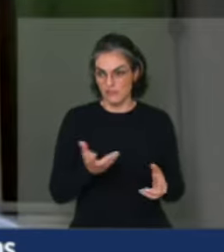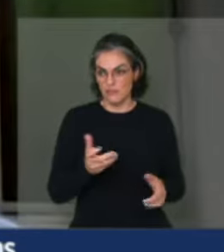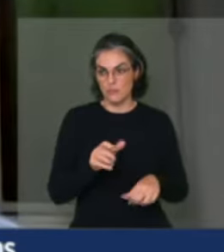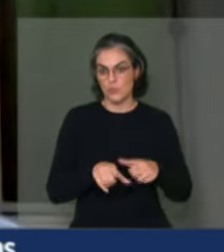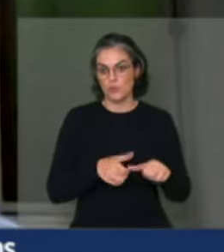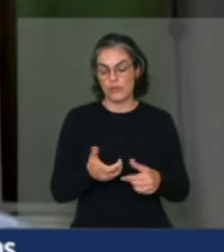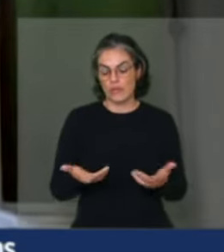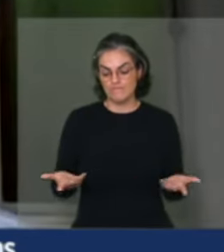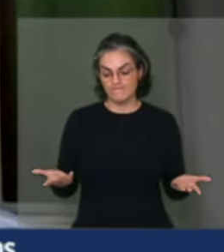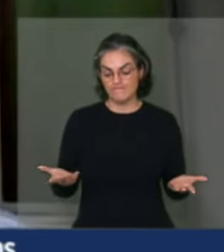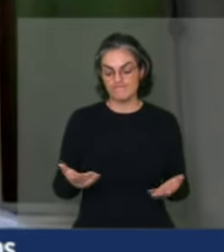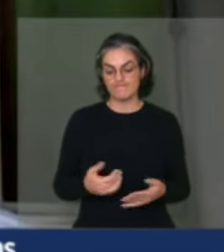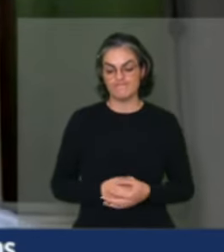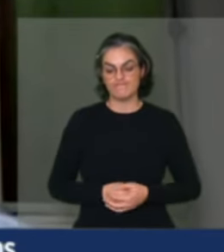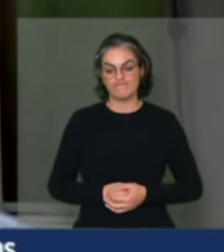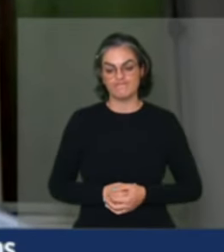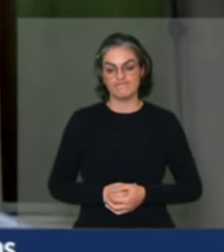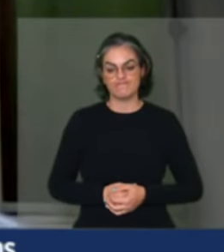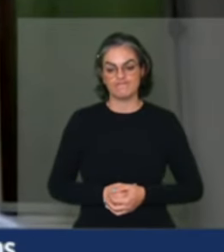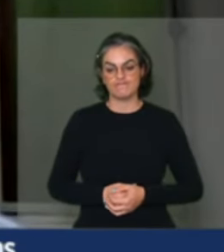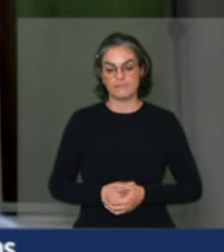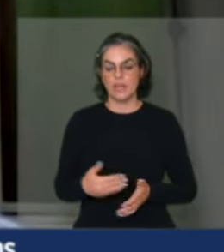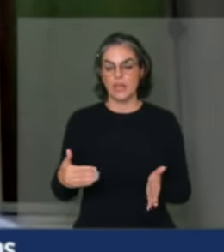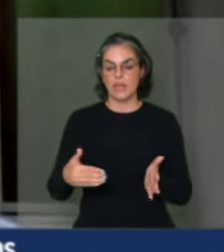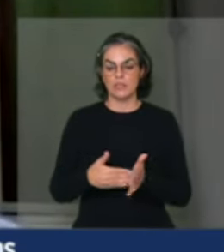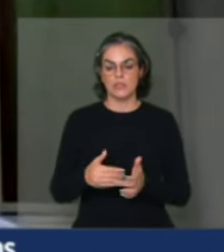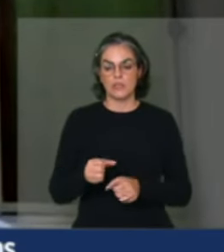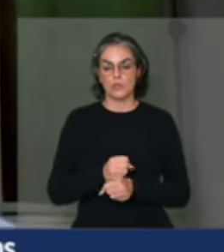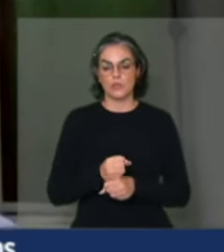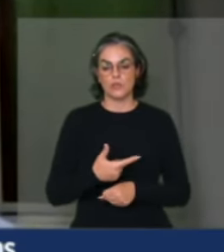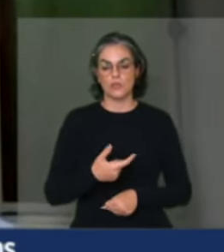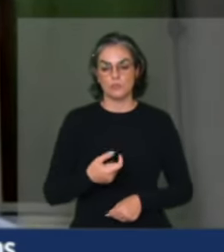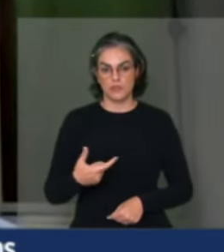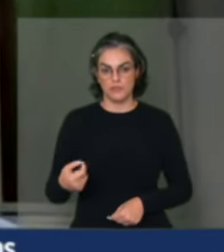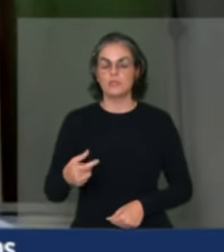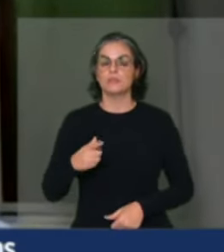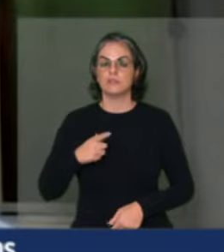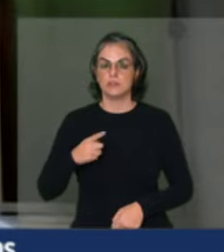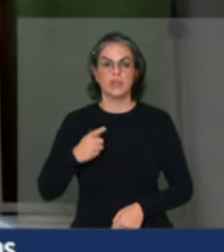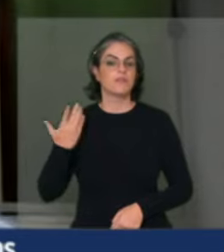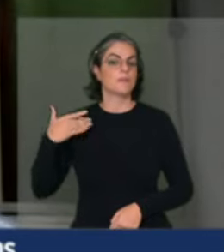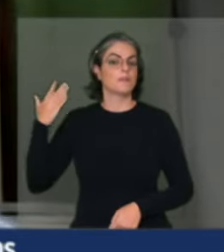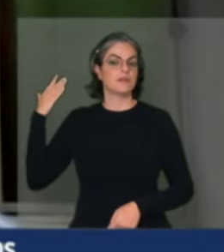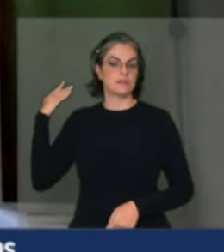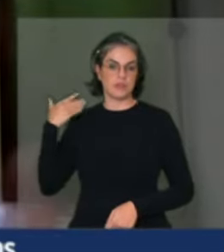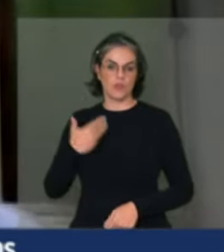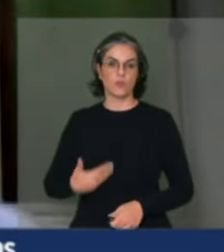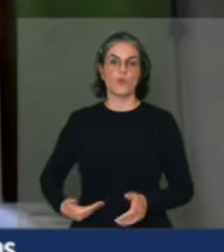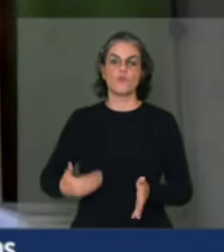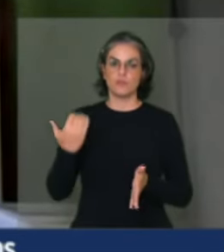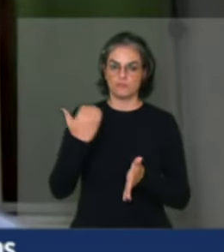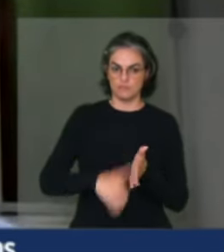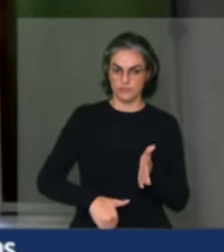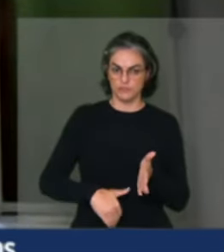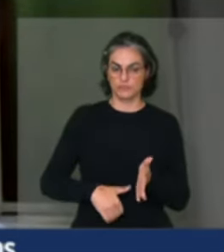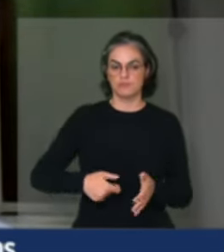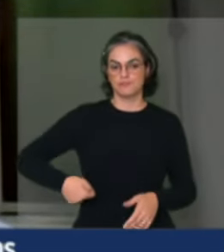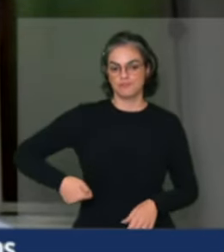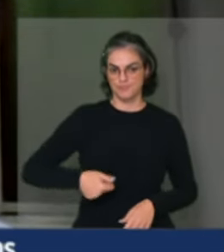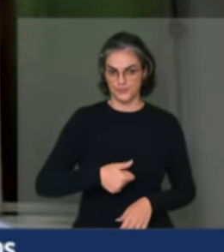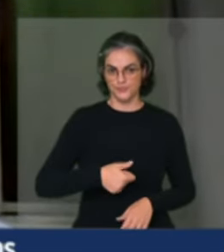em vigor até 2023, o subsídio dos governos anteriores para a agricultura familiar, isto está